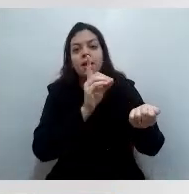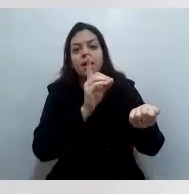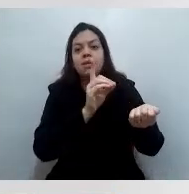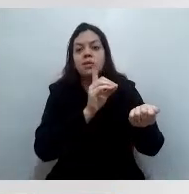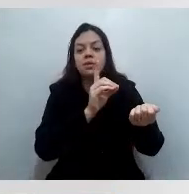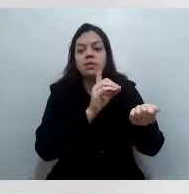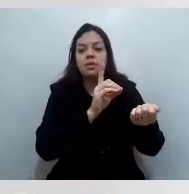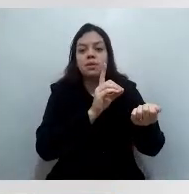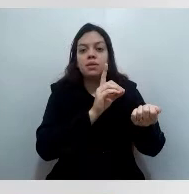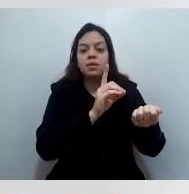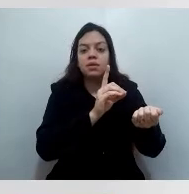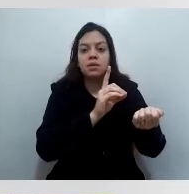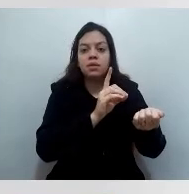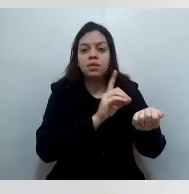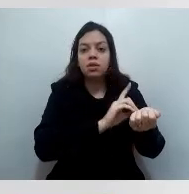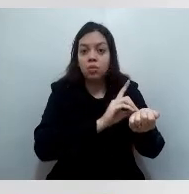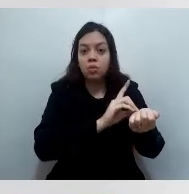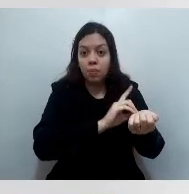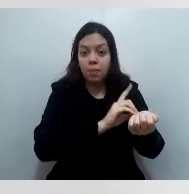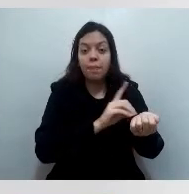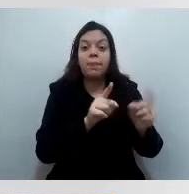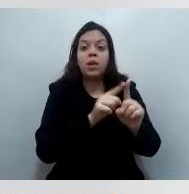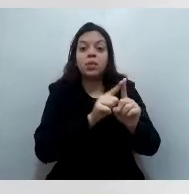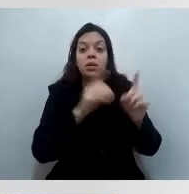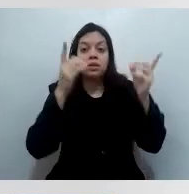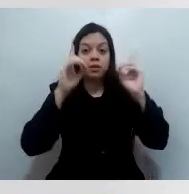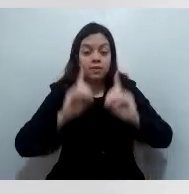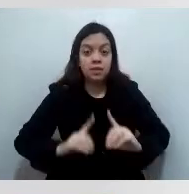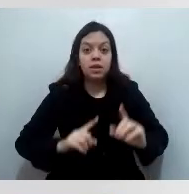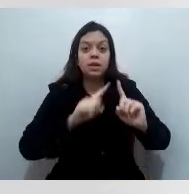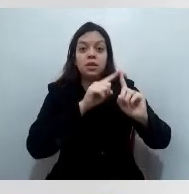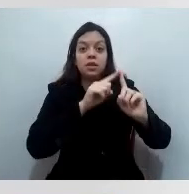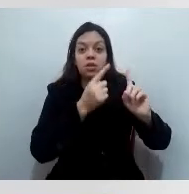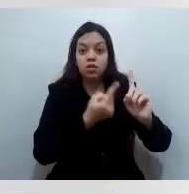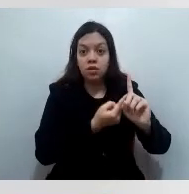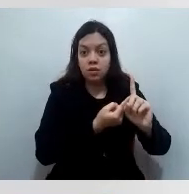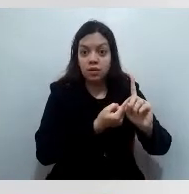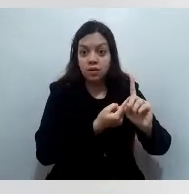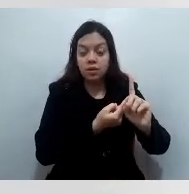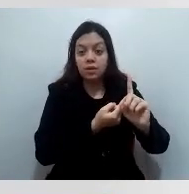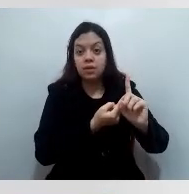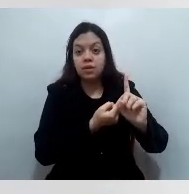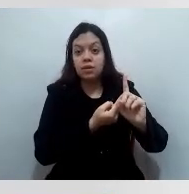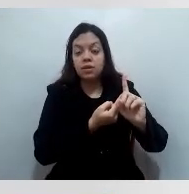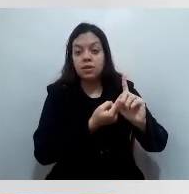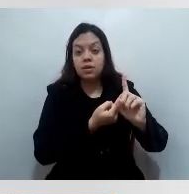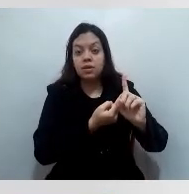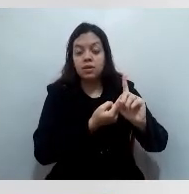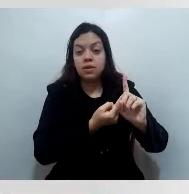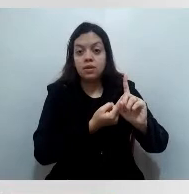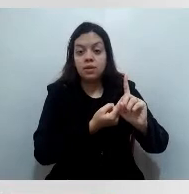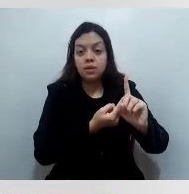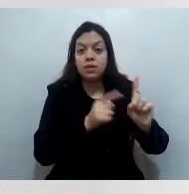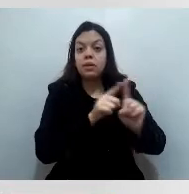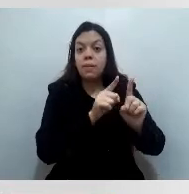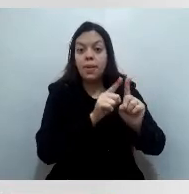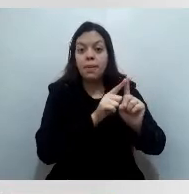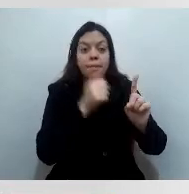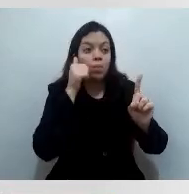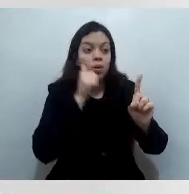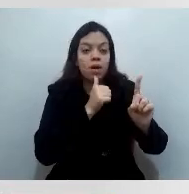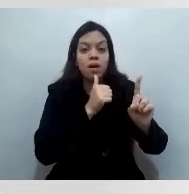permanente, grátis, gestantes, coéperas, certo? E as outras